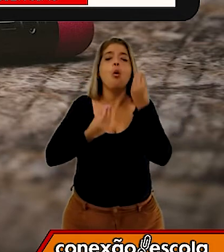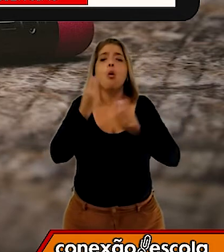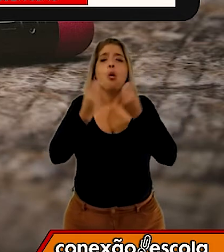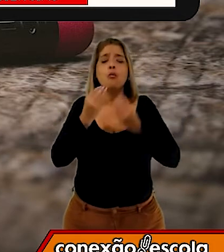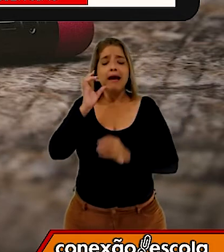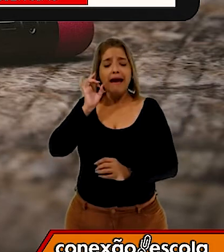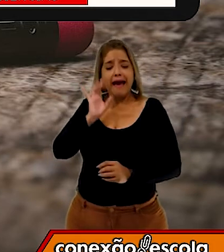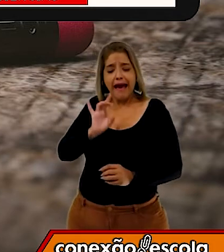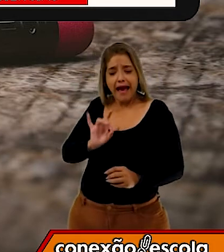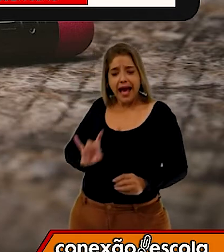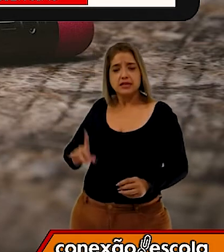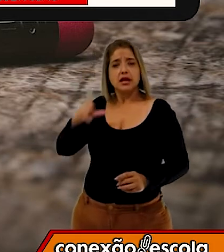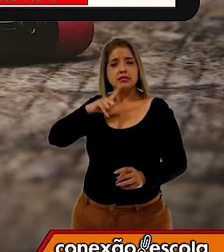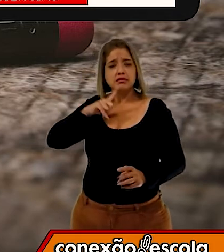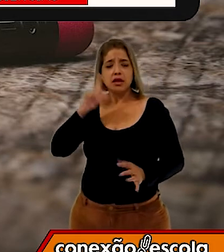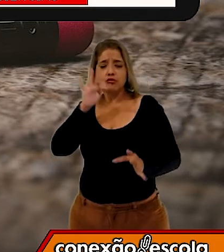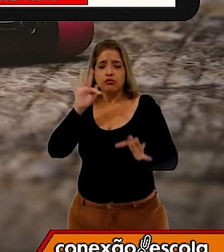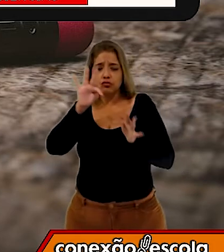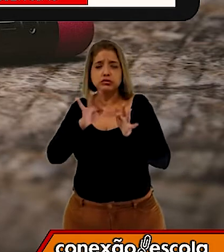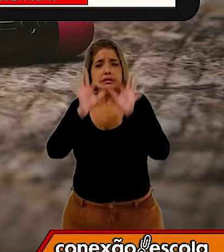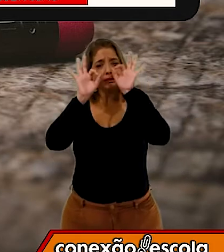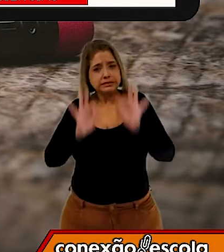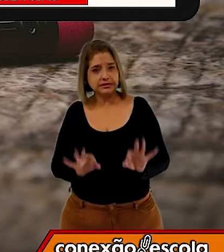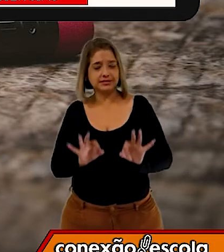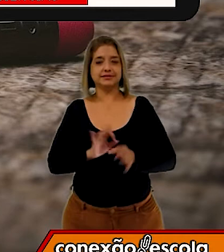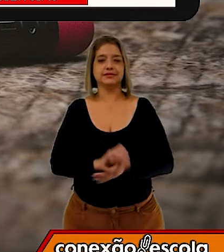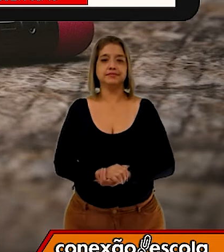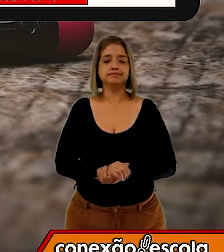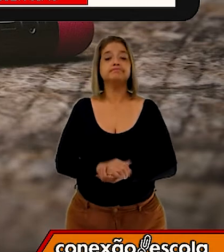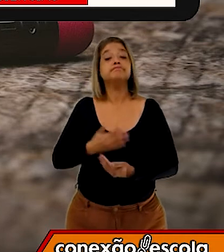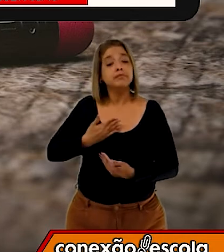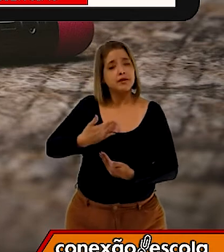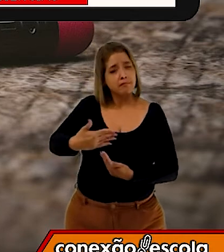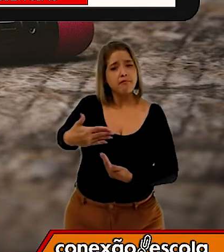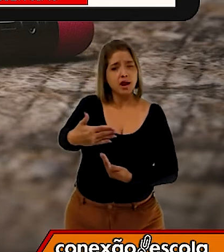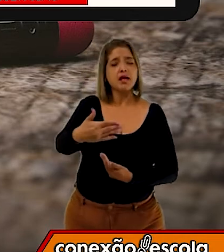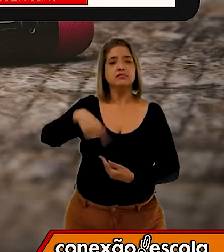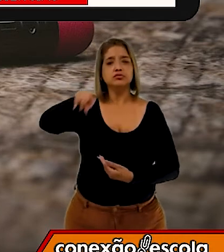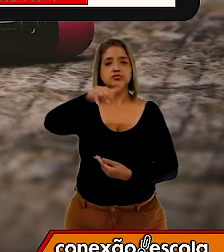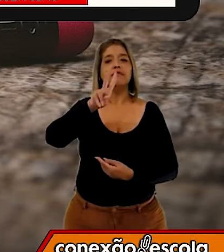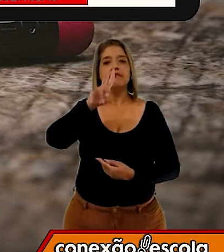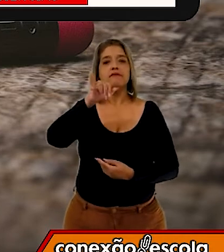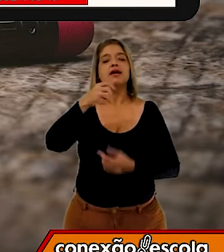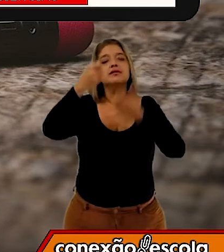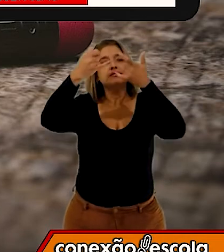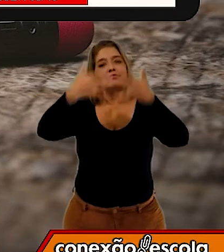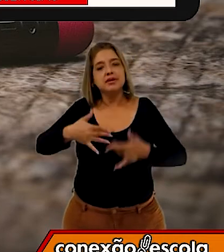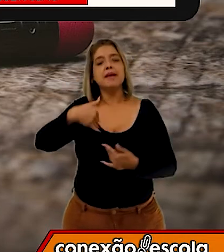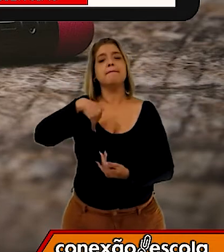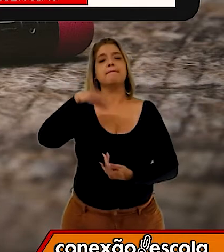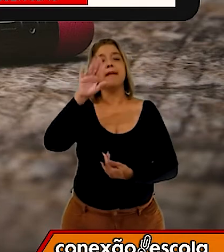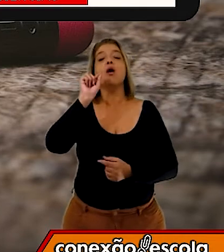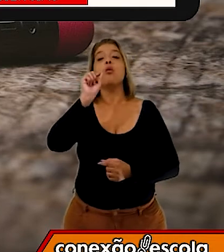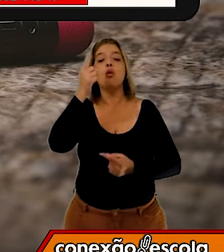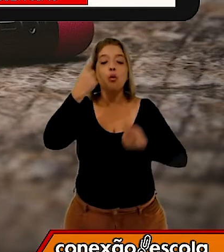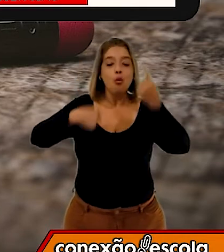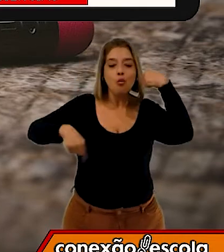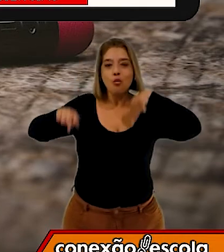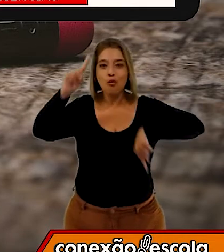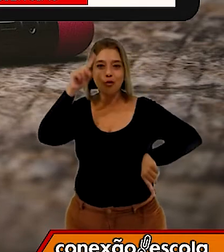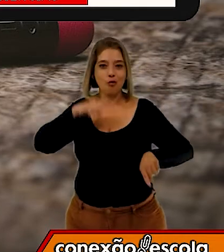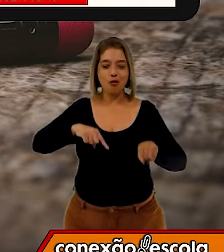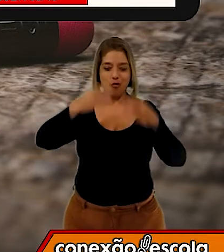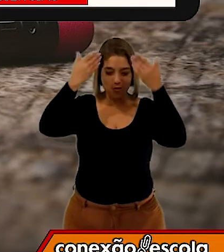pecinha que aqui está. Muito em breve, nós vamos falar um pouquinho mais sobre a máquina do nosso